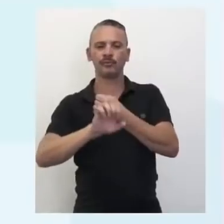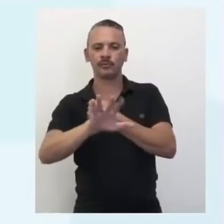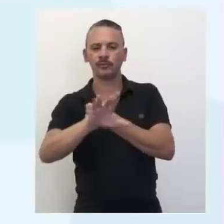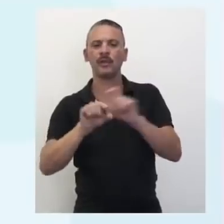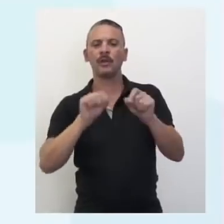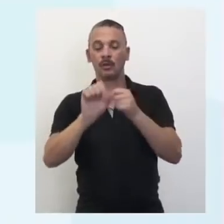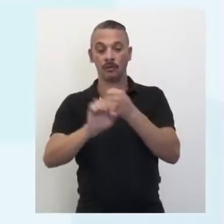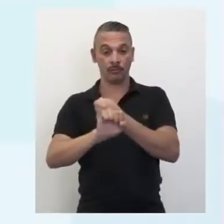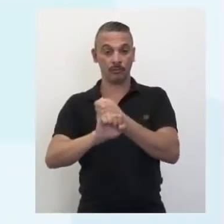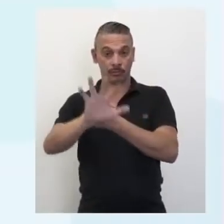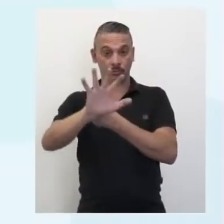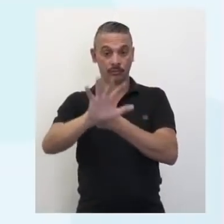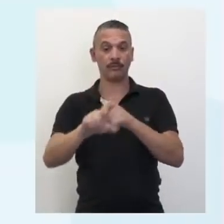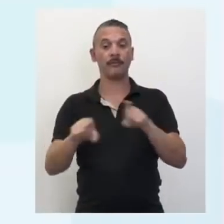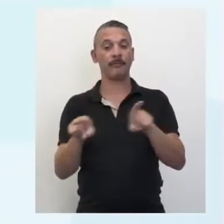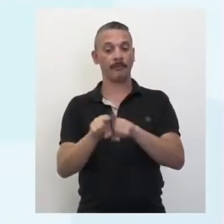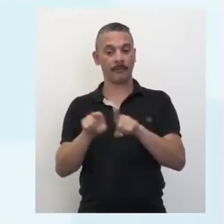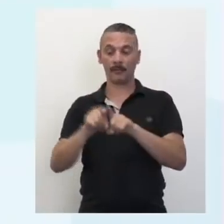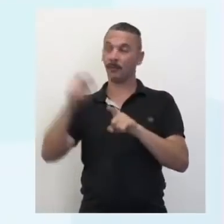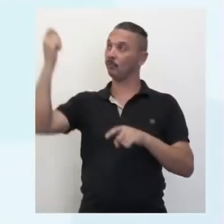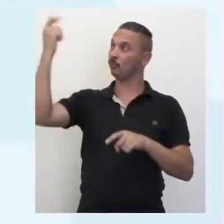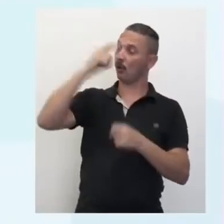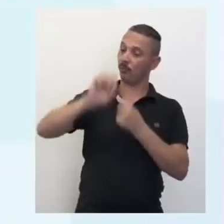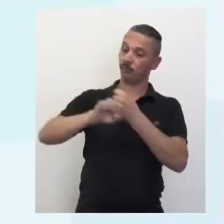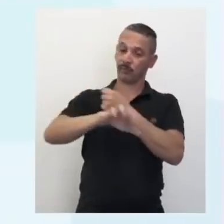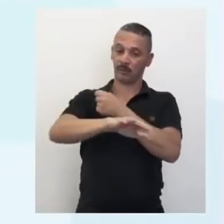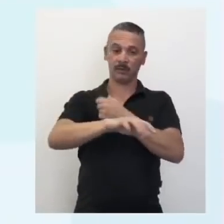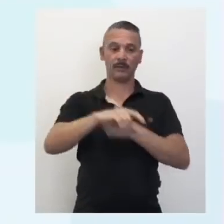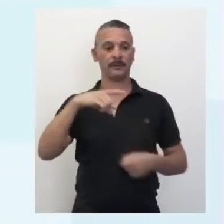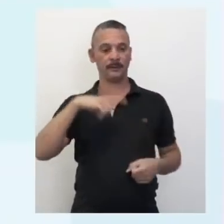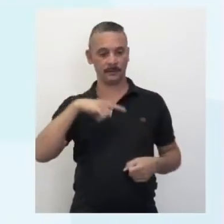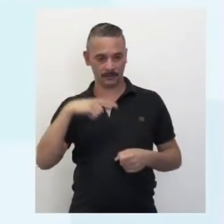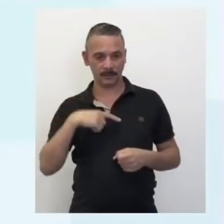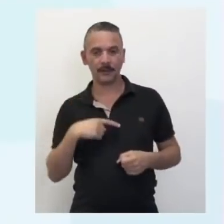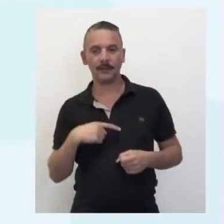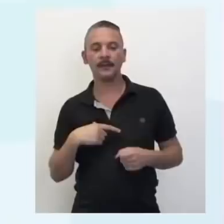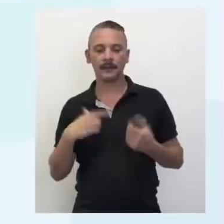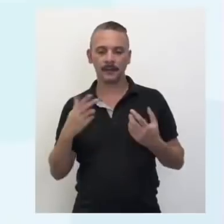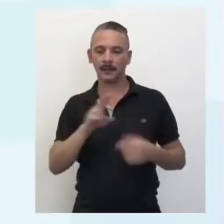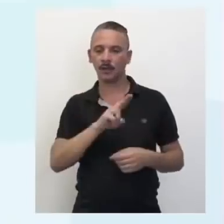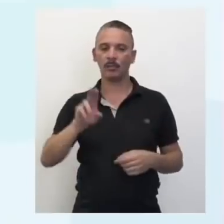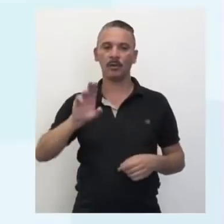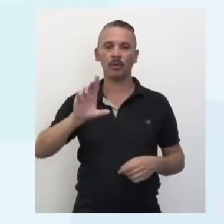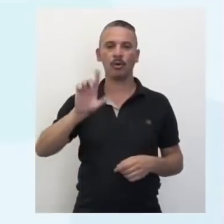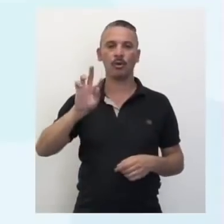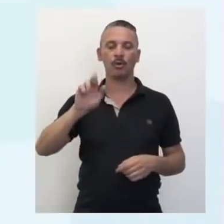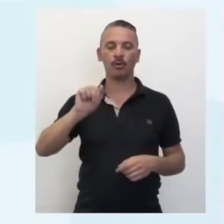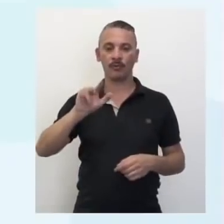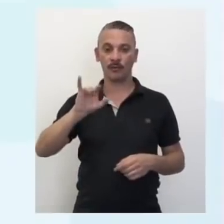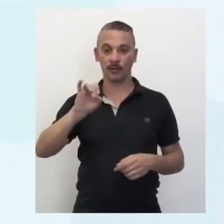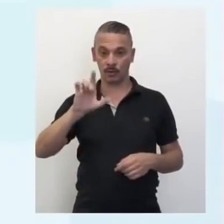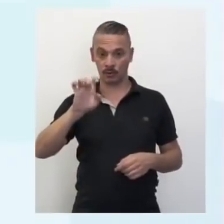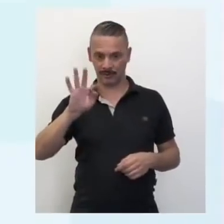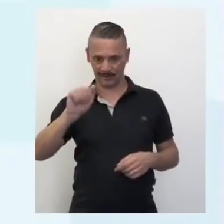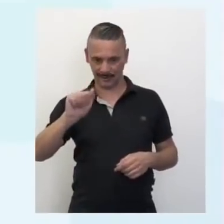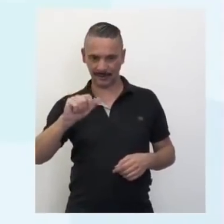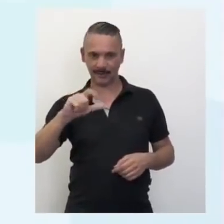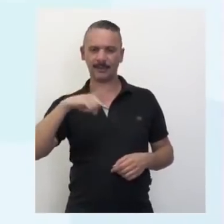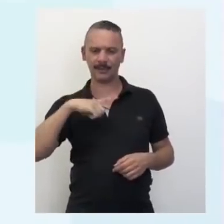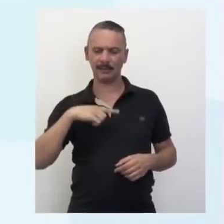temos a radiação solar. Esse tipo de radiação que é emitida pelo Sol, a ultravioleta que está no meio ali,